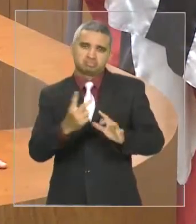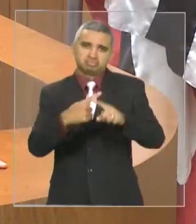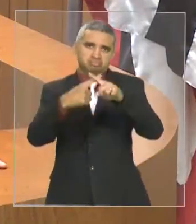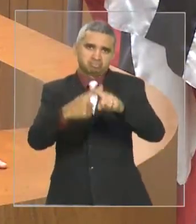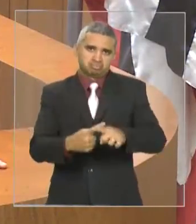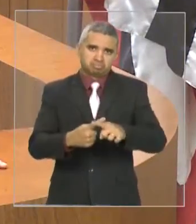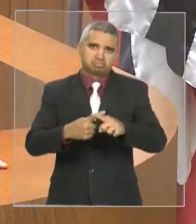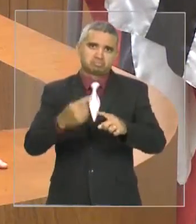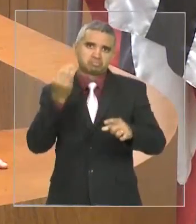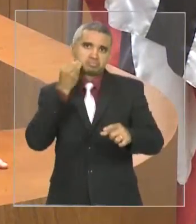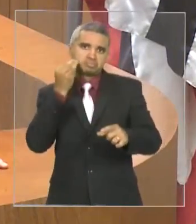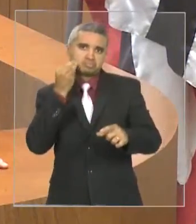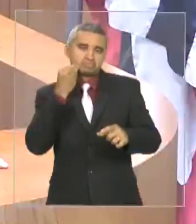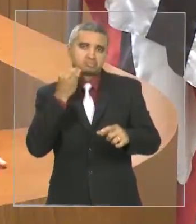2017 estará em boas mãos. Muito obrigado.